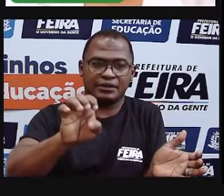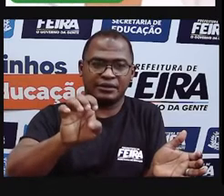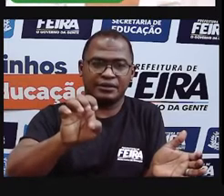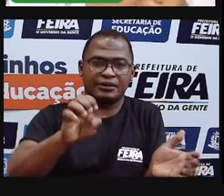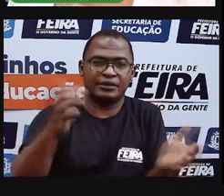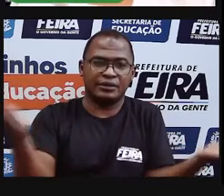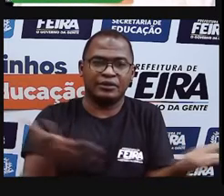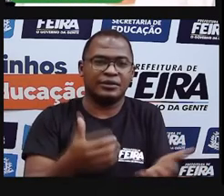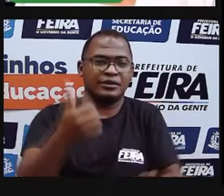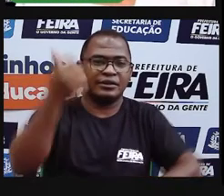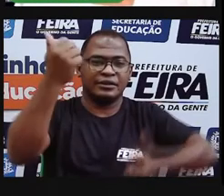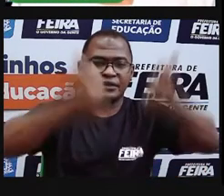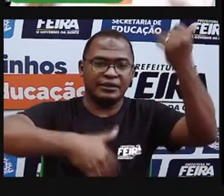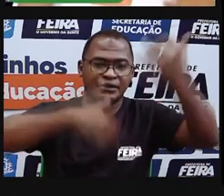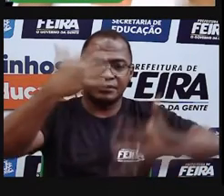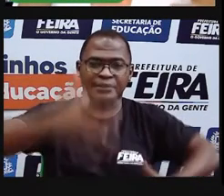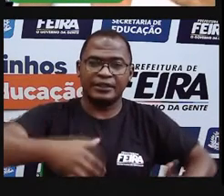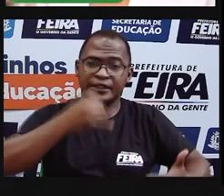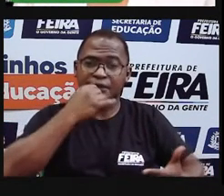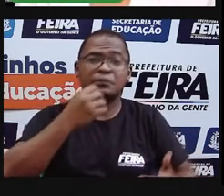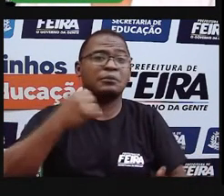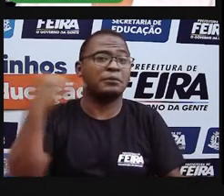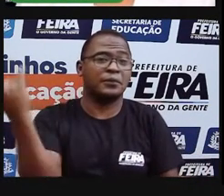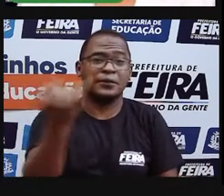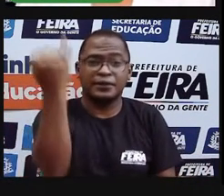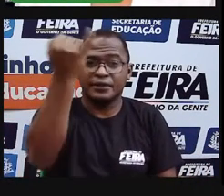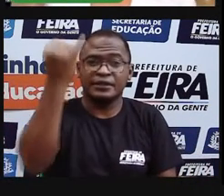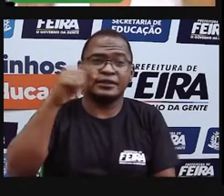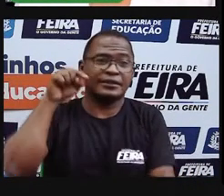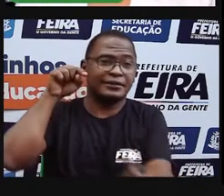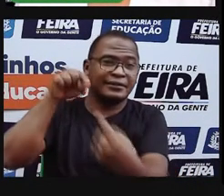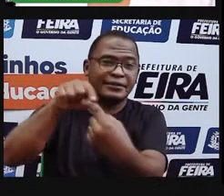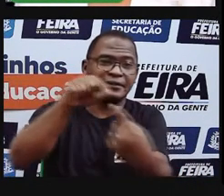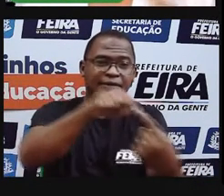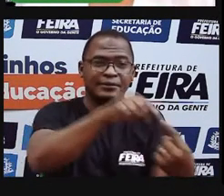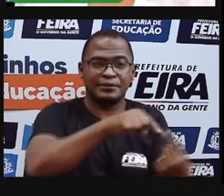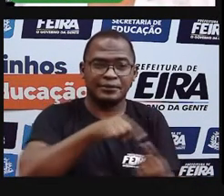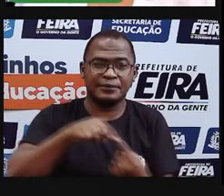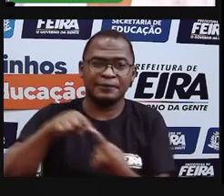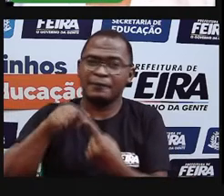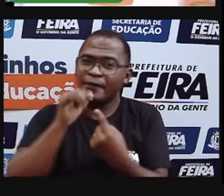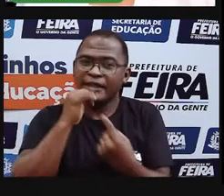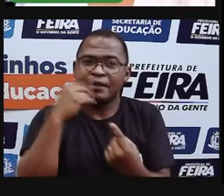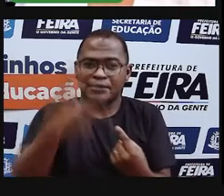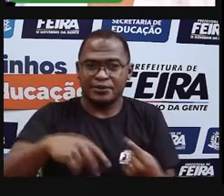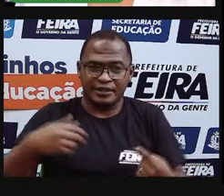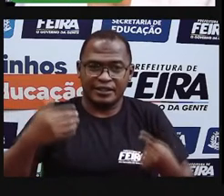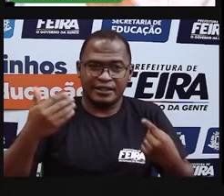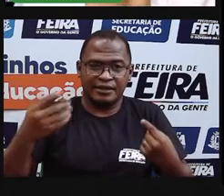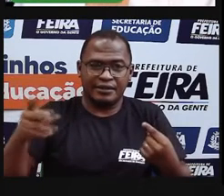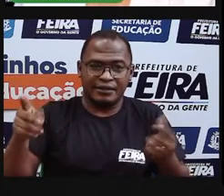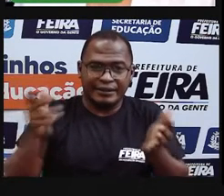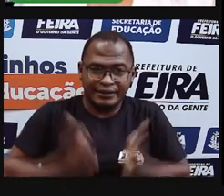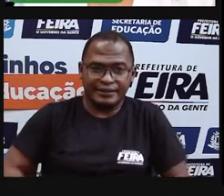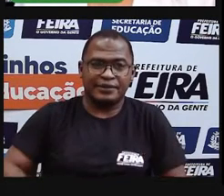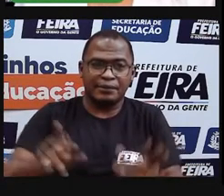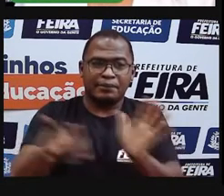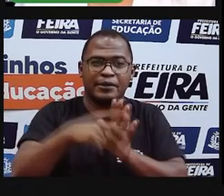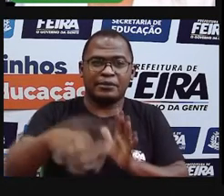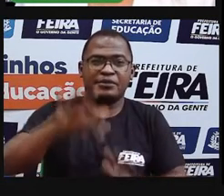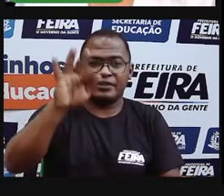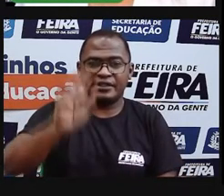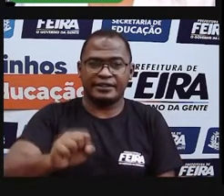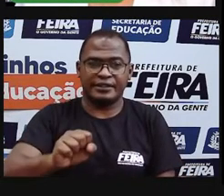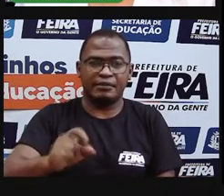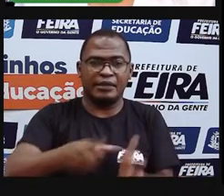vocês hoje, tem um conteúdo que é a cara dos ferens, que é a nossa cara. Vamos ver? Antes disso, eu quero trazer essa mensagem para